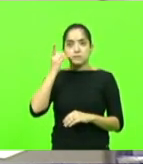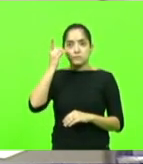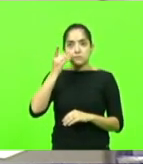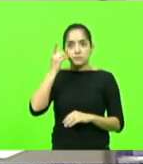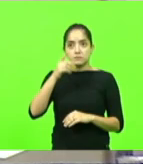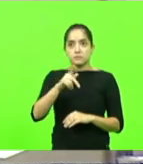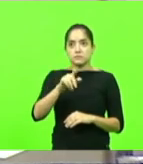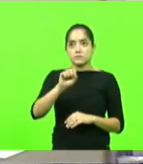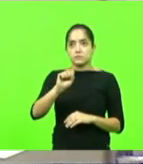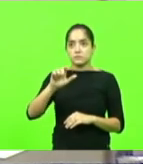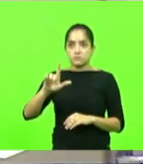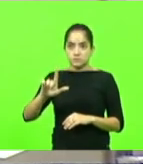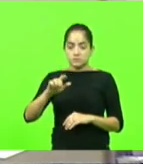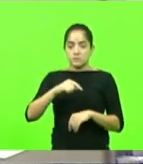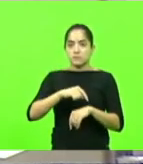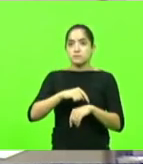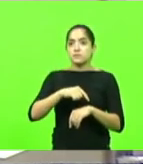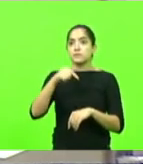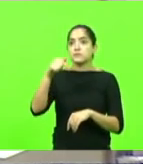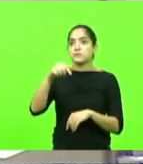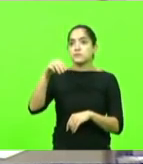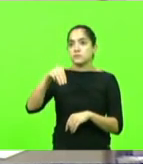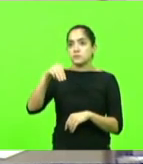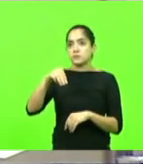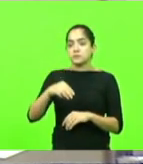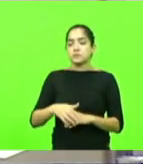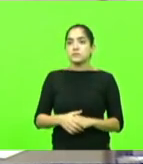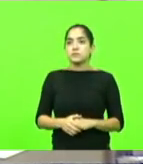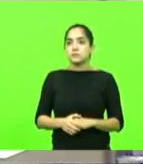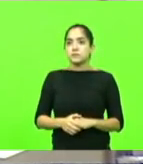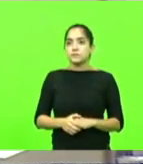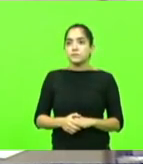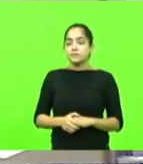PSL, por sete minutos e trinta segundos, deputados.